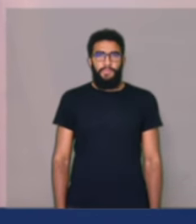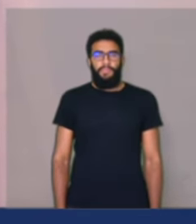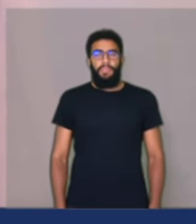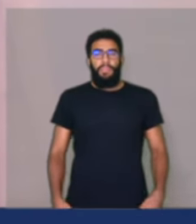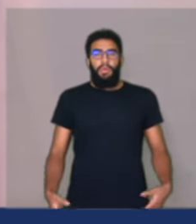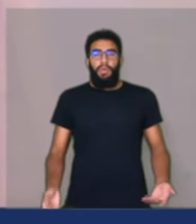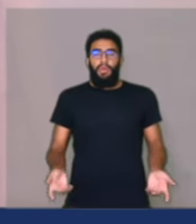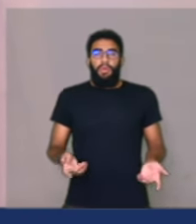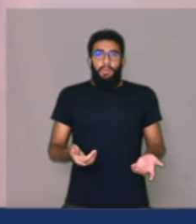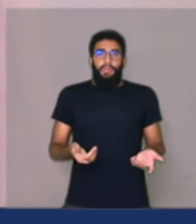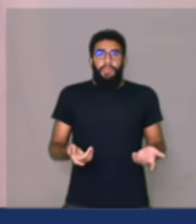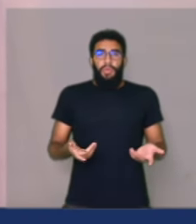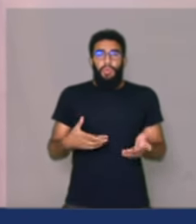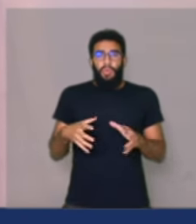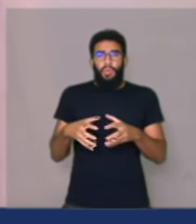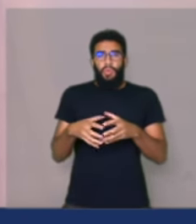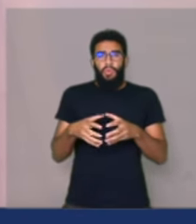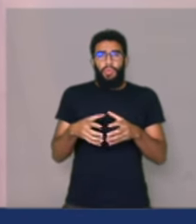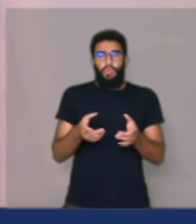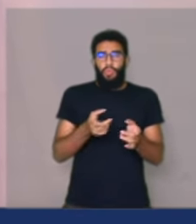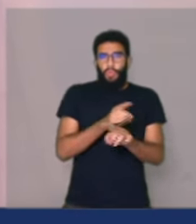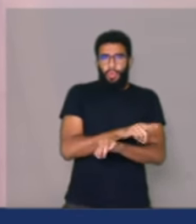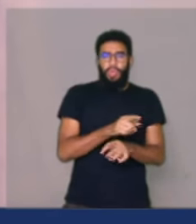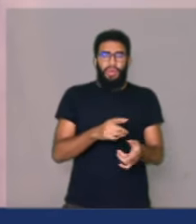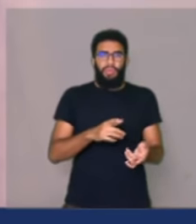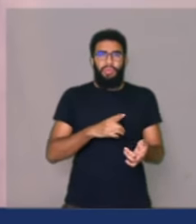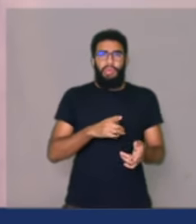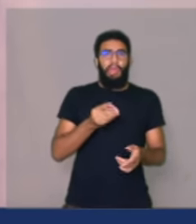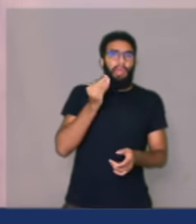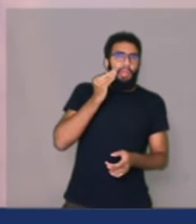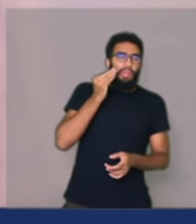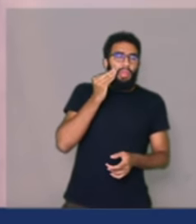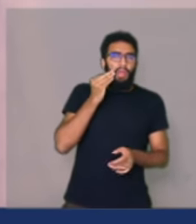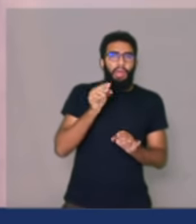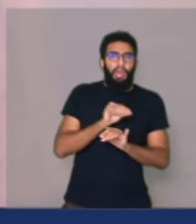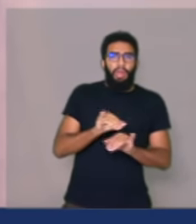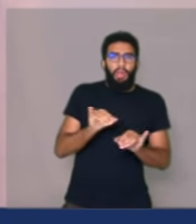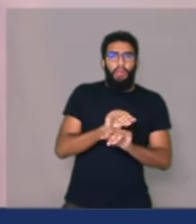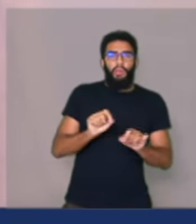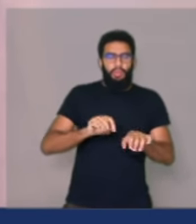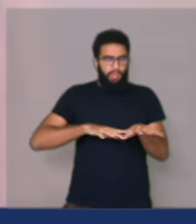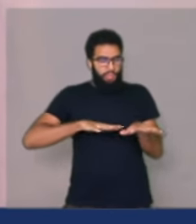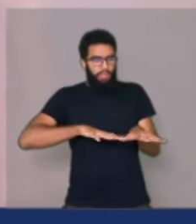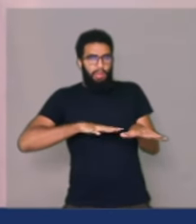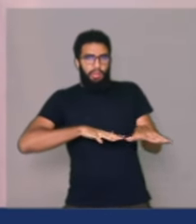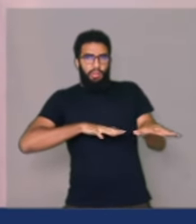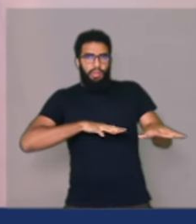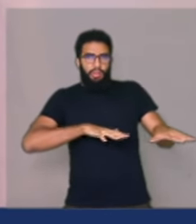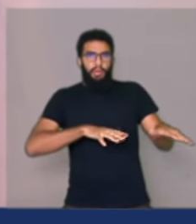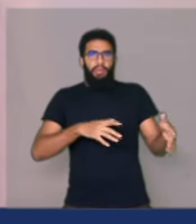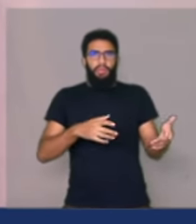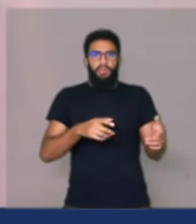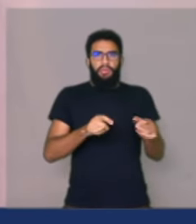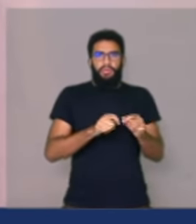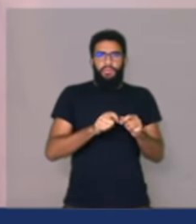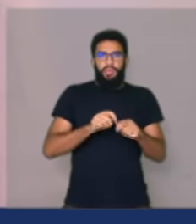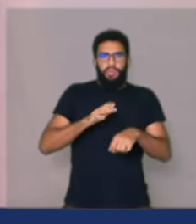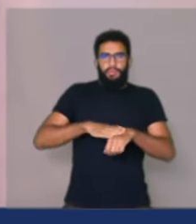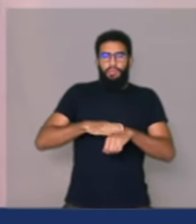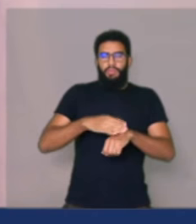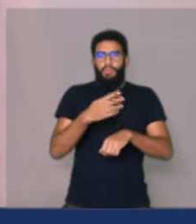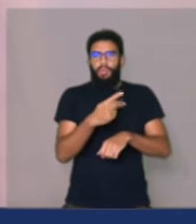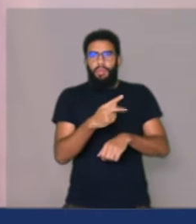oposição que tem, em querer dizer, que as manifestações que são feitas por eles no meio da rua,